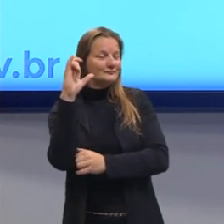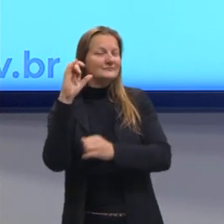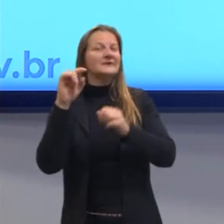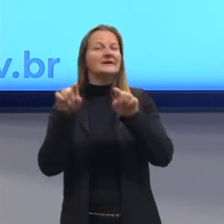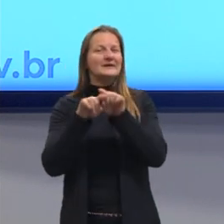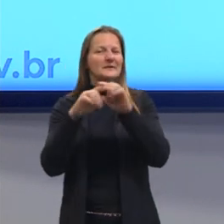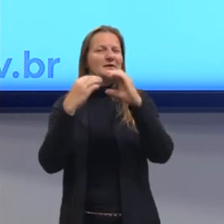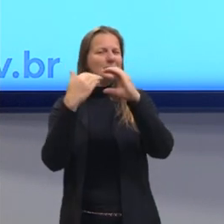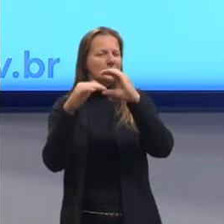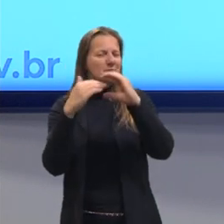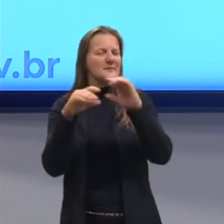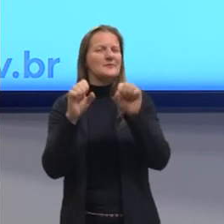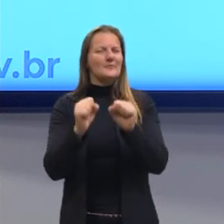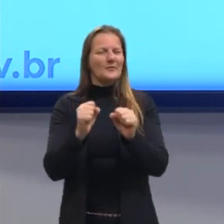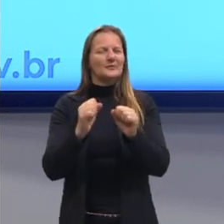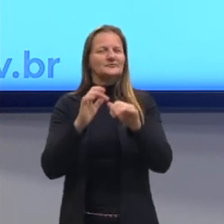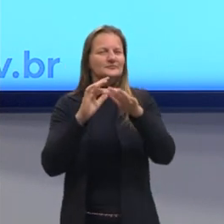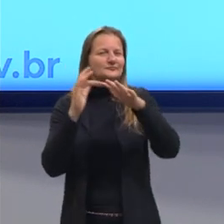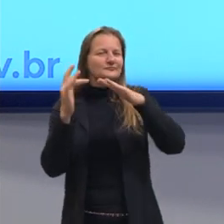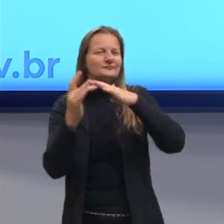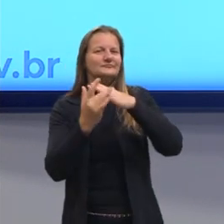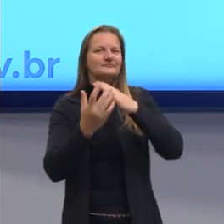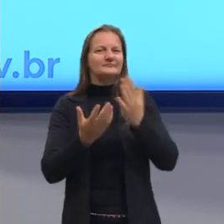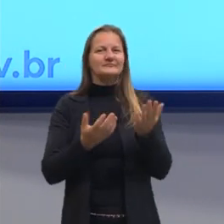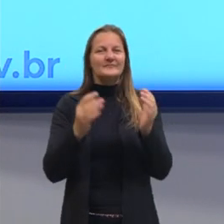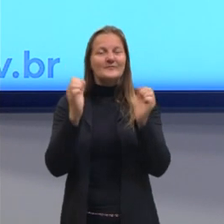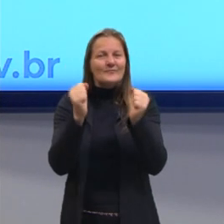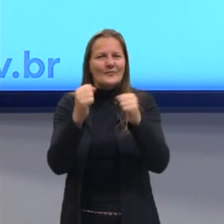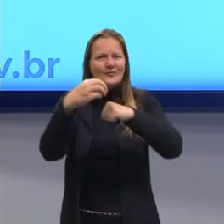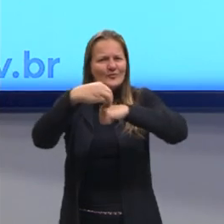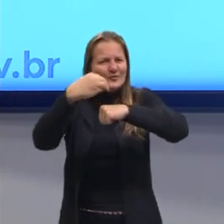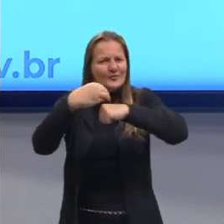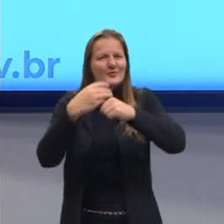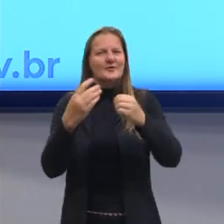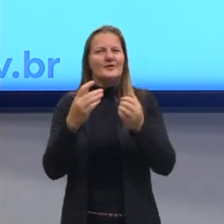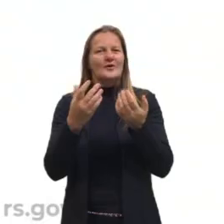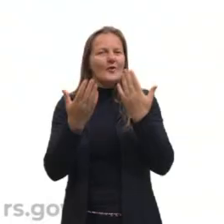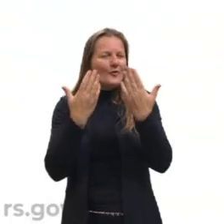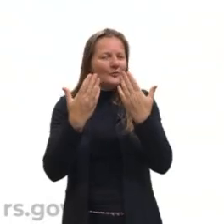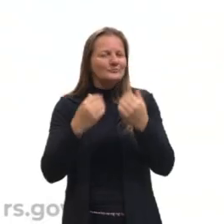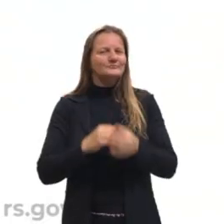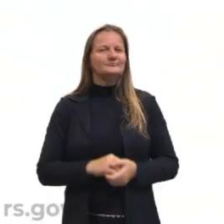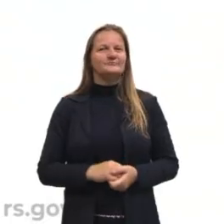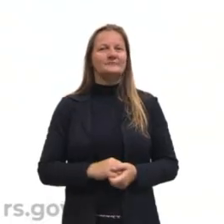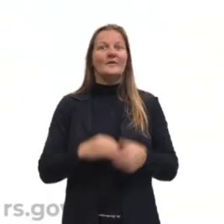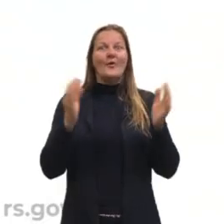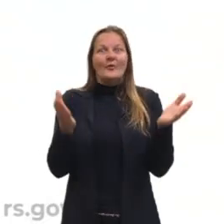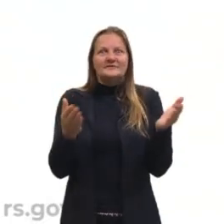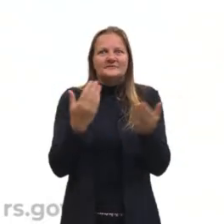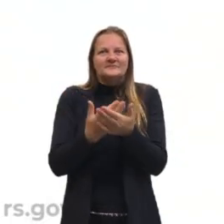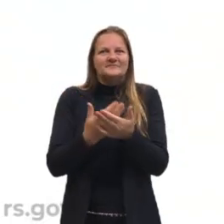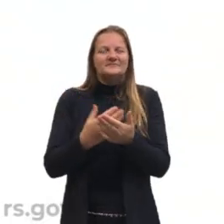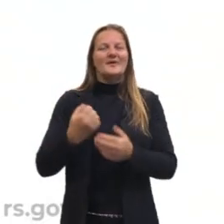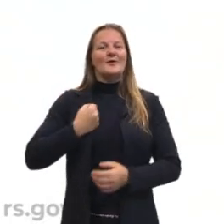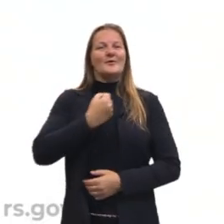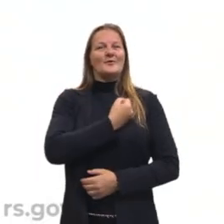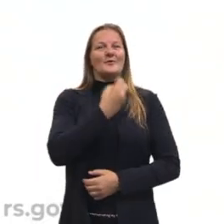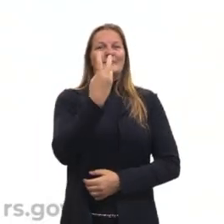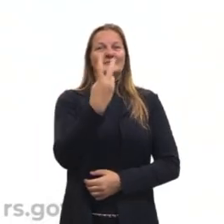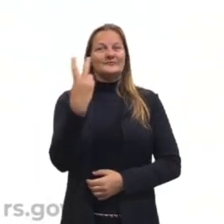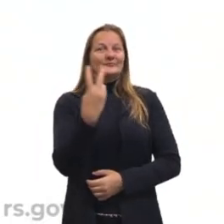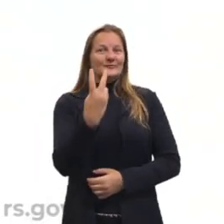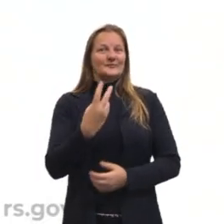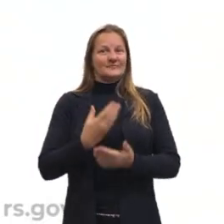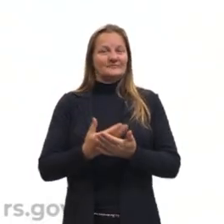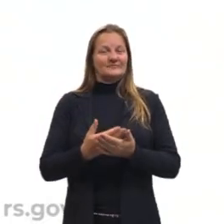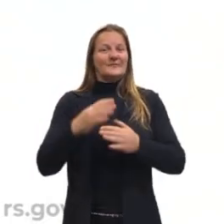sugestões, dicas, podem ficar à vontade. E nós vamos hoje para a nossa aula de número 22,